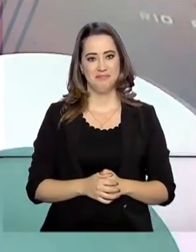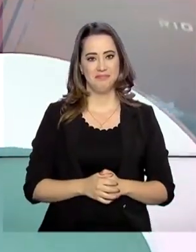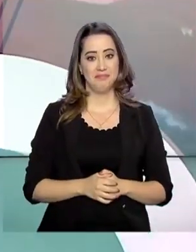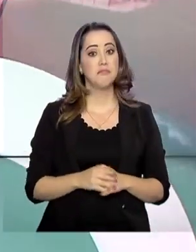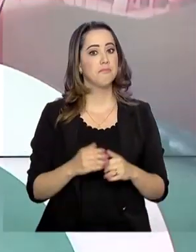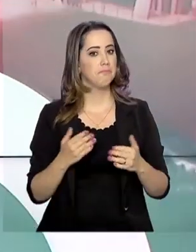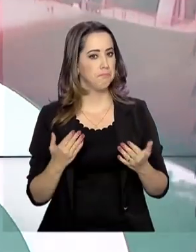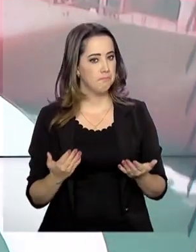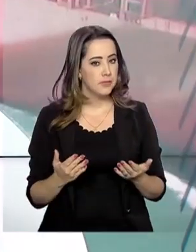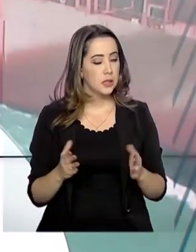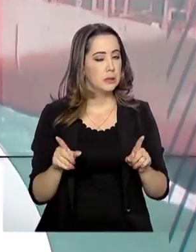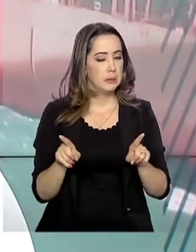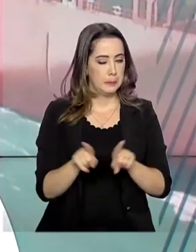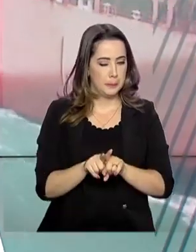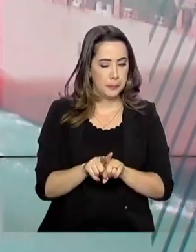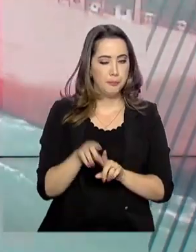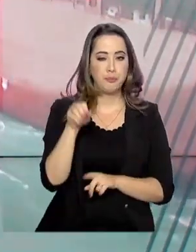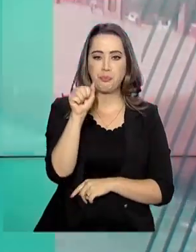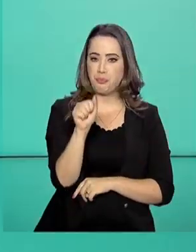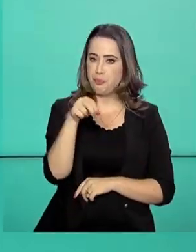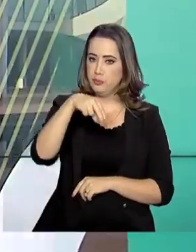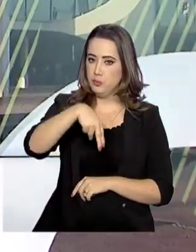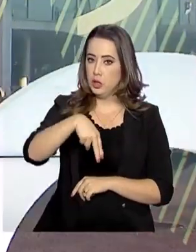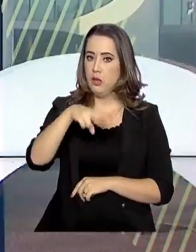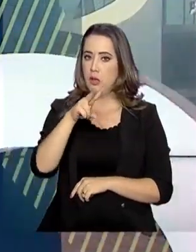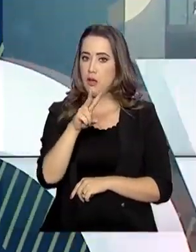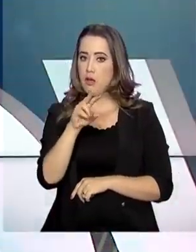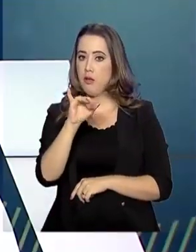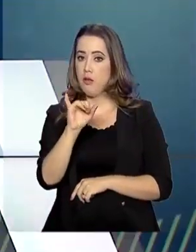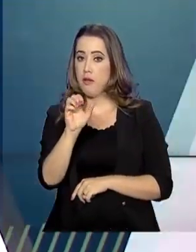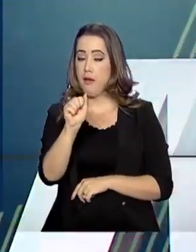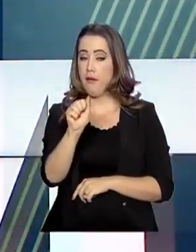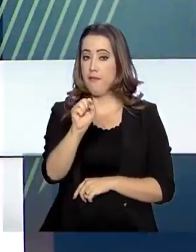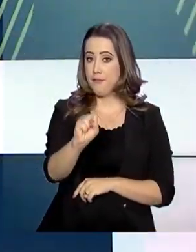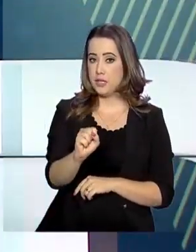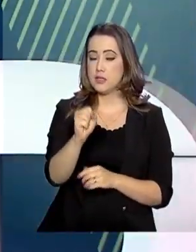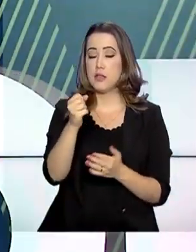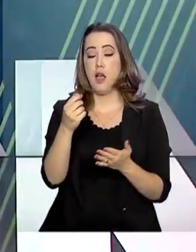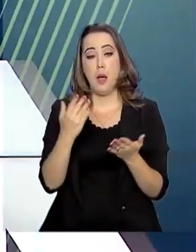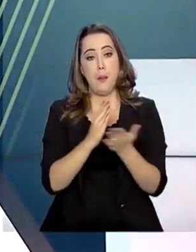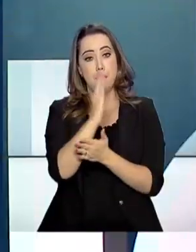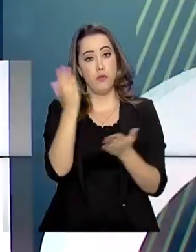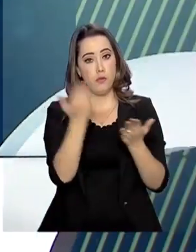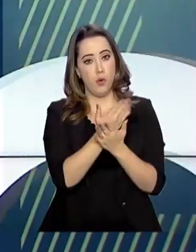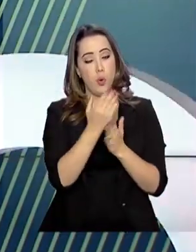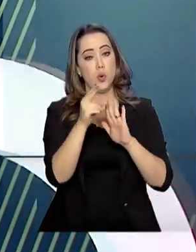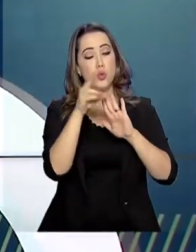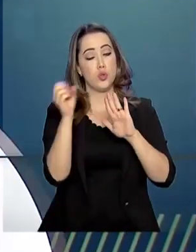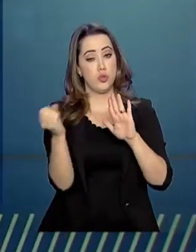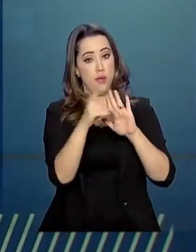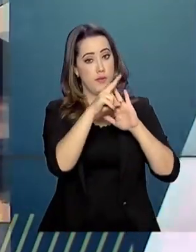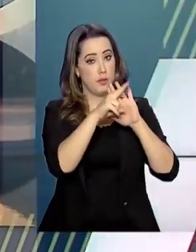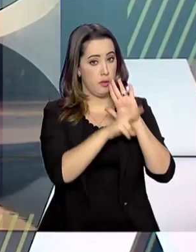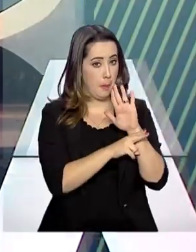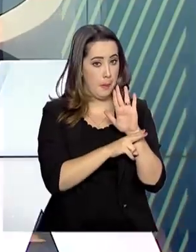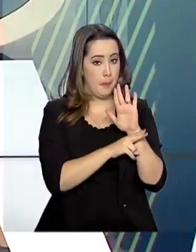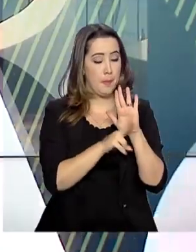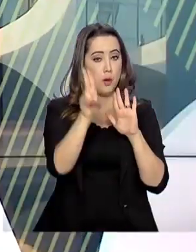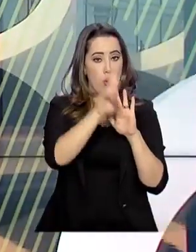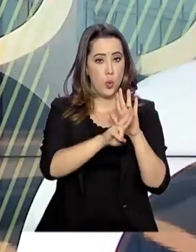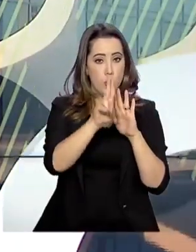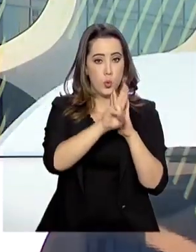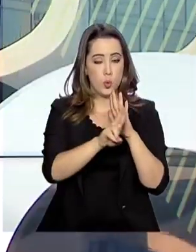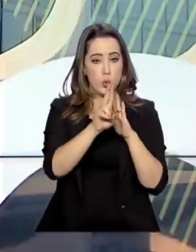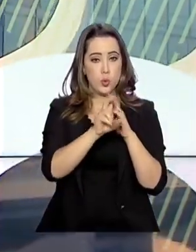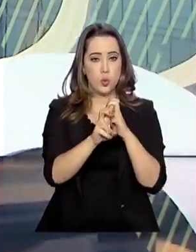Agência Nacional de Vigilância Sanitária, Anvisa, aprovou hoje o novo marco regulatório para agrotóxicos. A medida traz